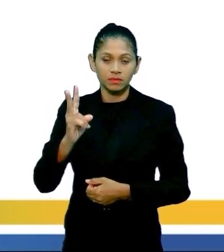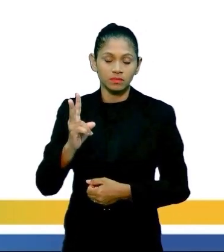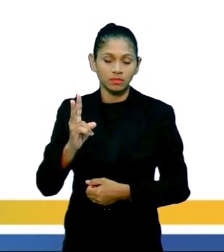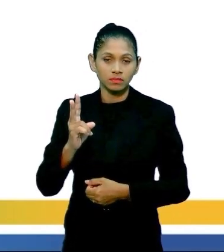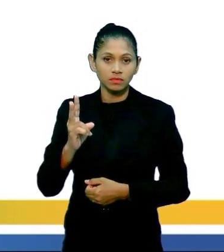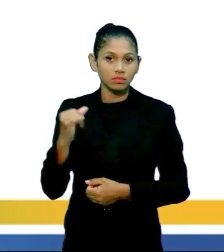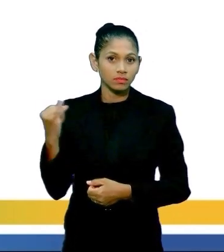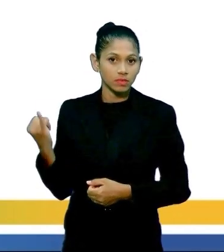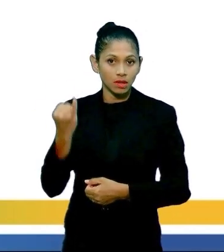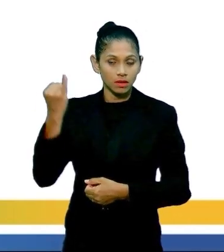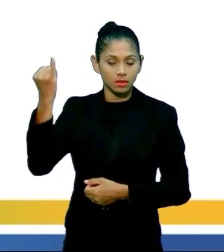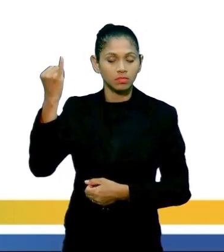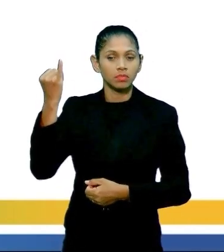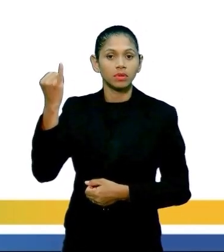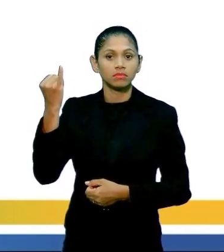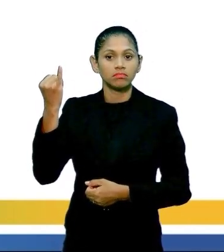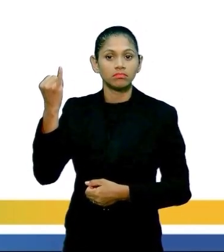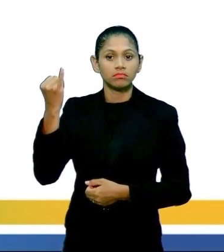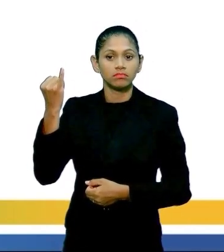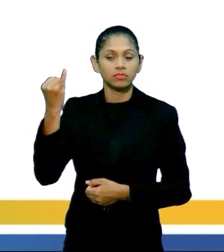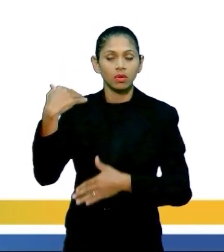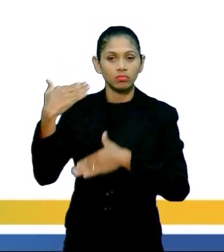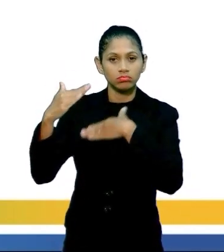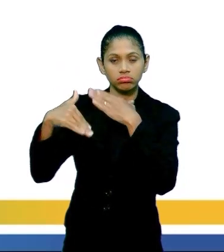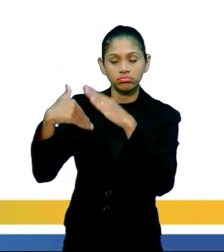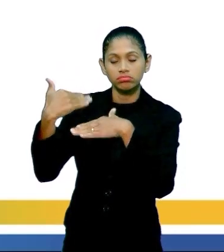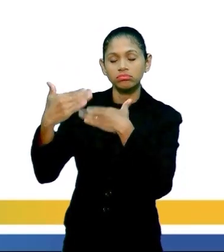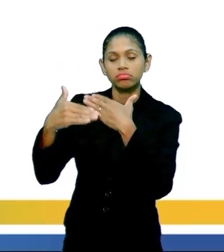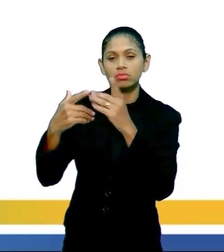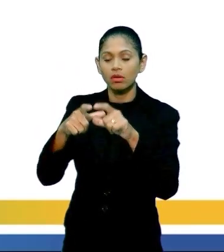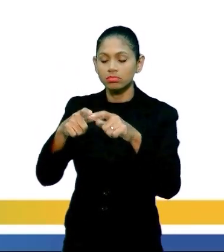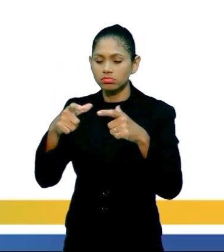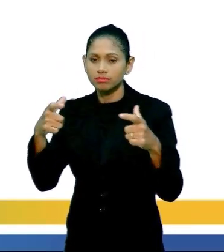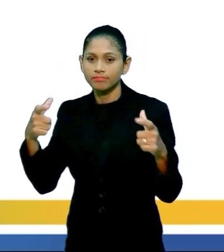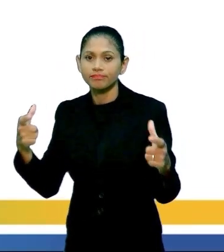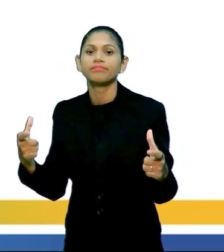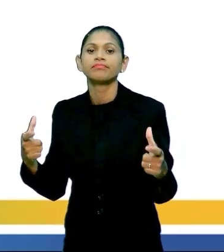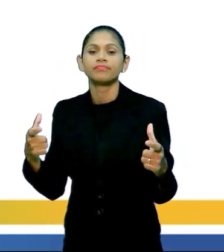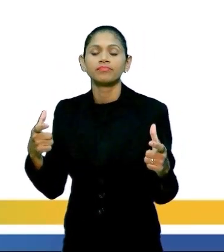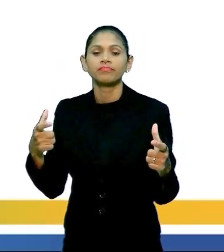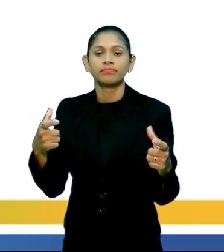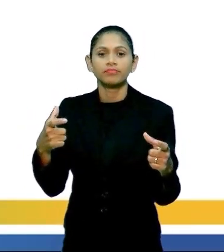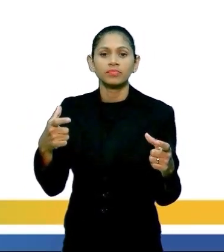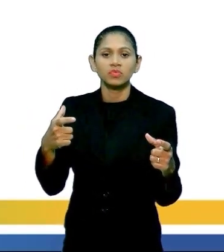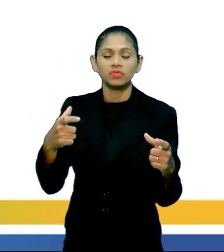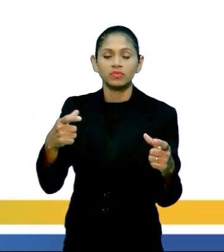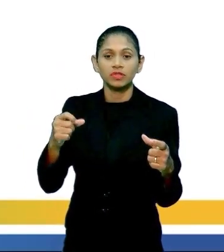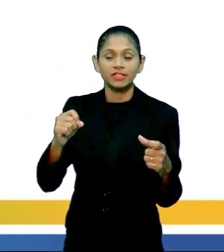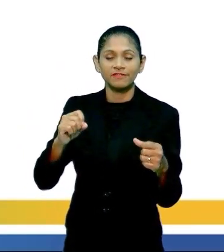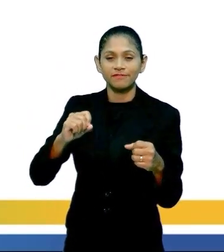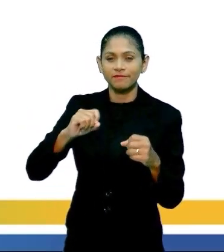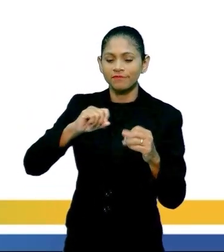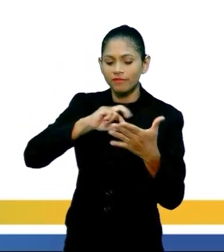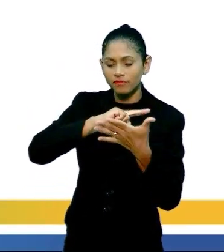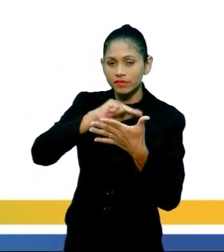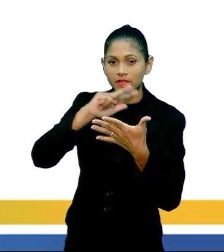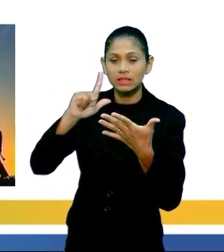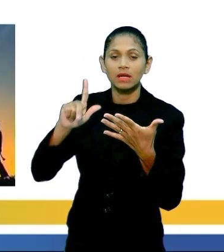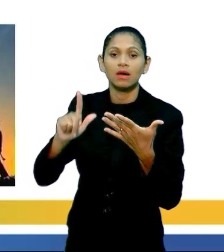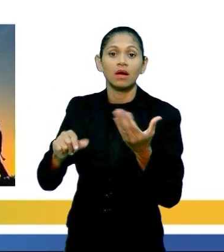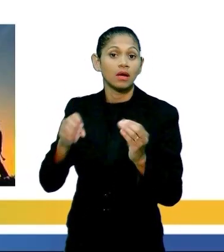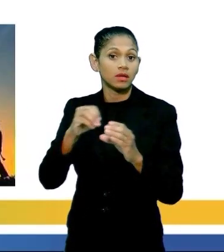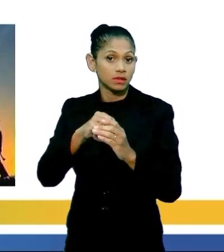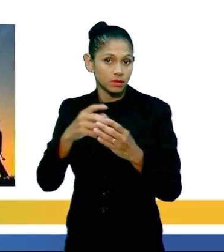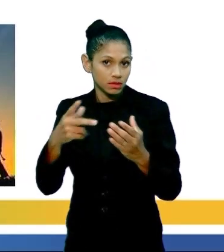importância é justamente esse desenvolvimento amplo de diversos aspectos, tanto na parte social, físico e